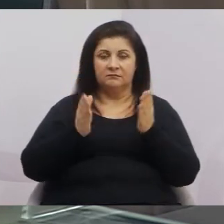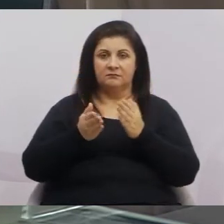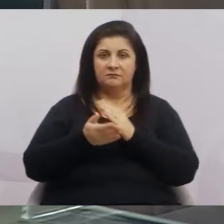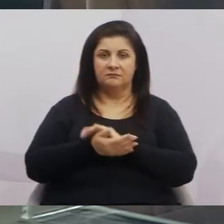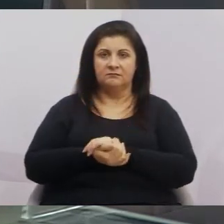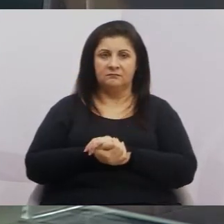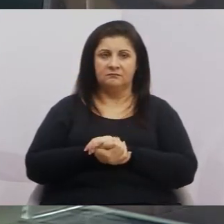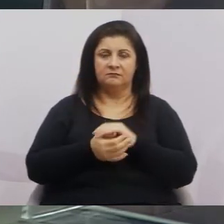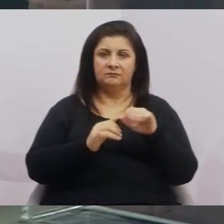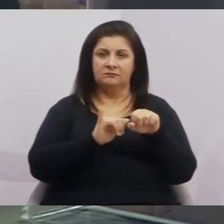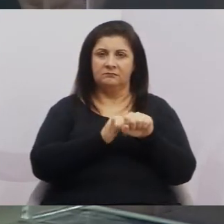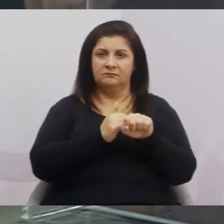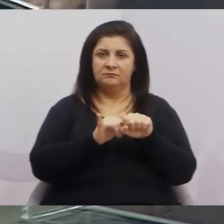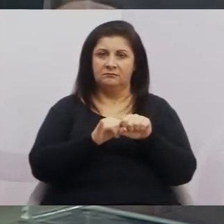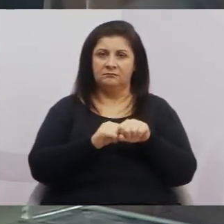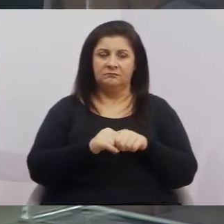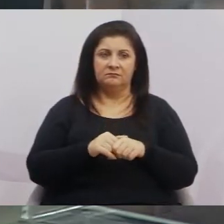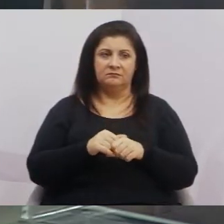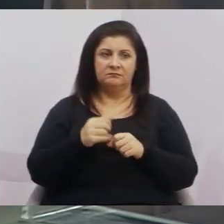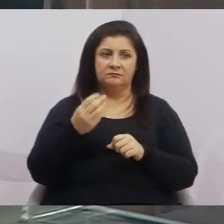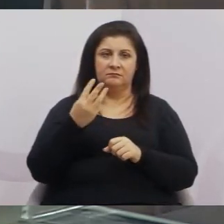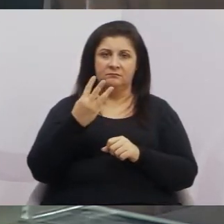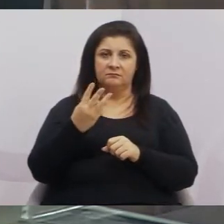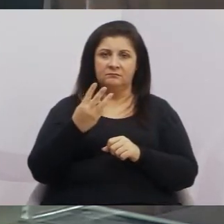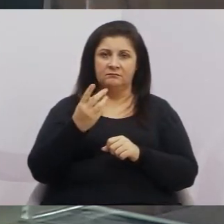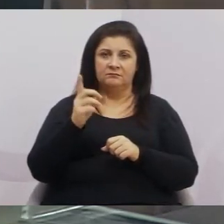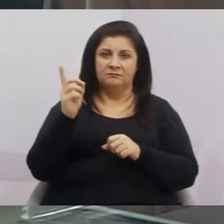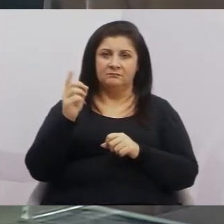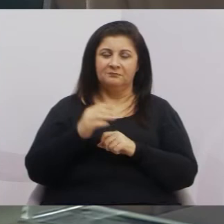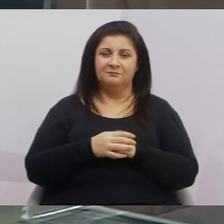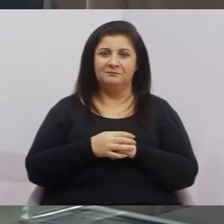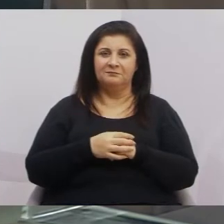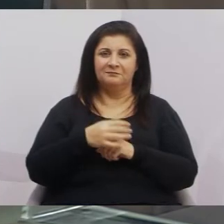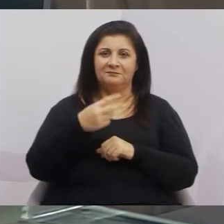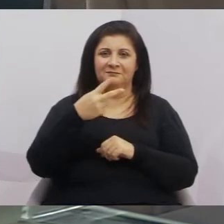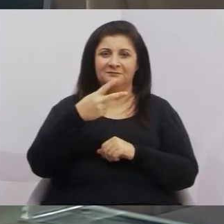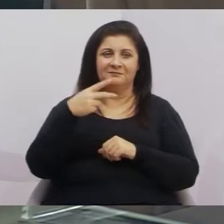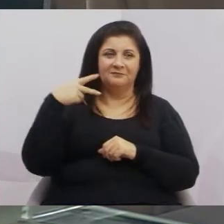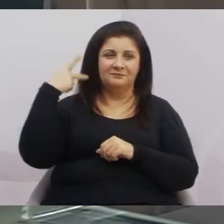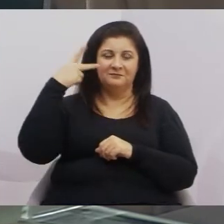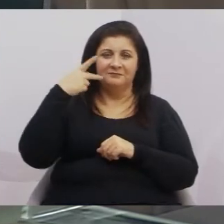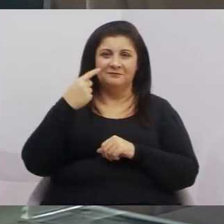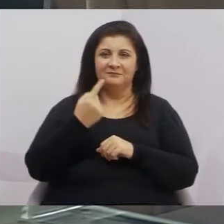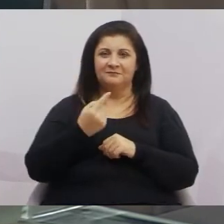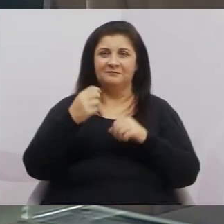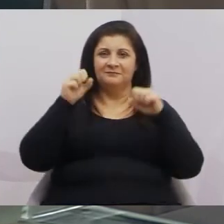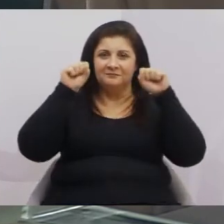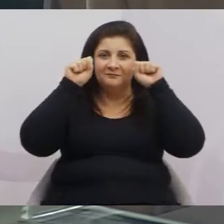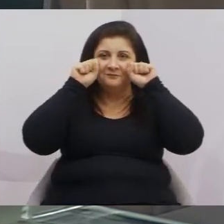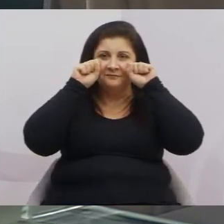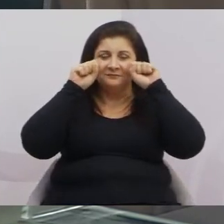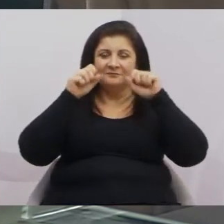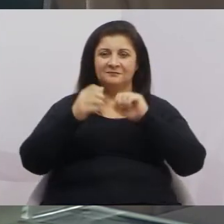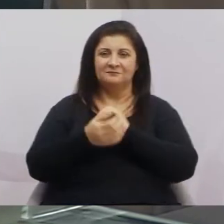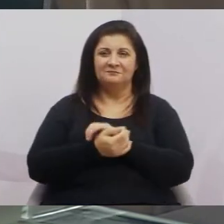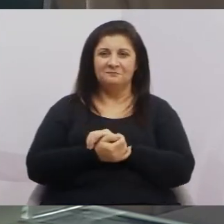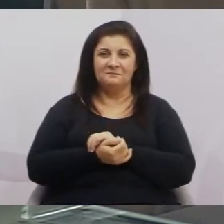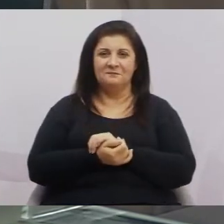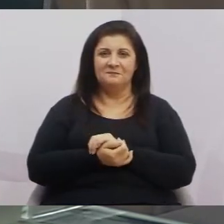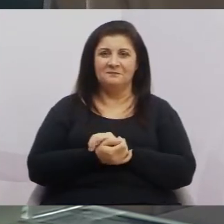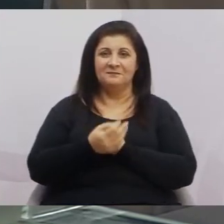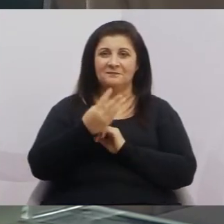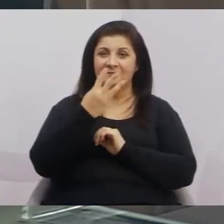YouTube e três são aqui. Dois vereadores e um da assessoria. Então, quer dizer que nós temos três